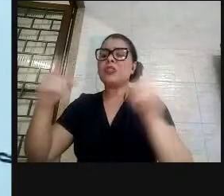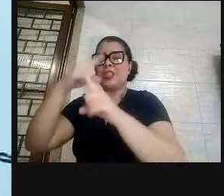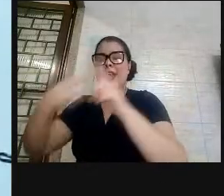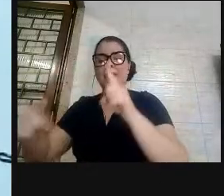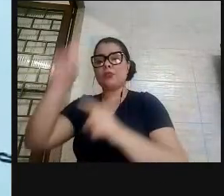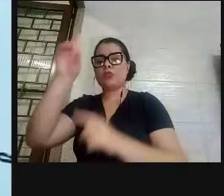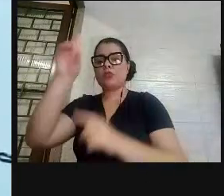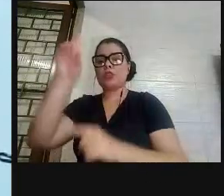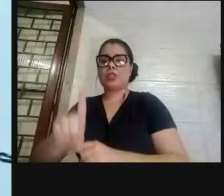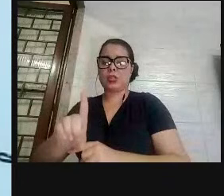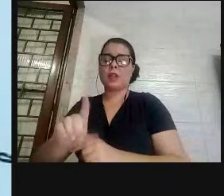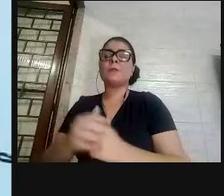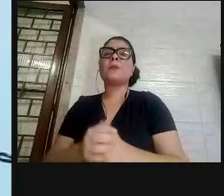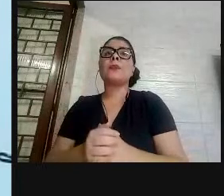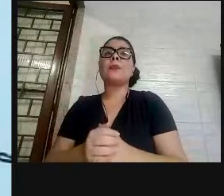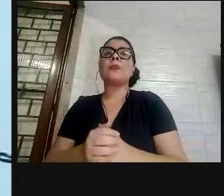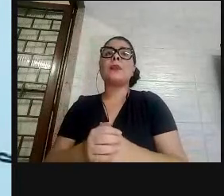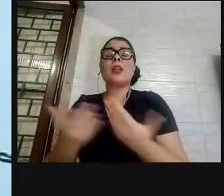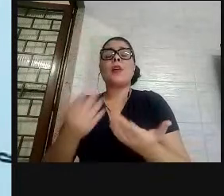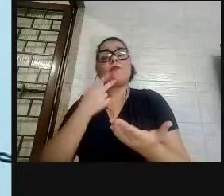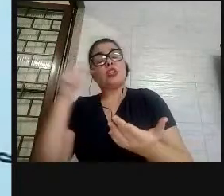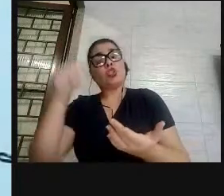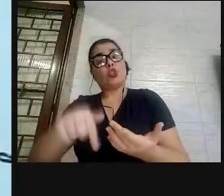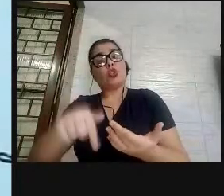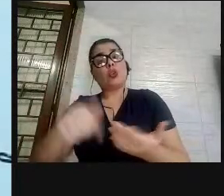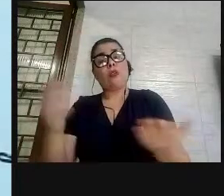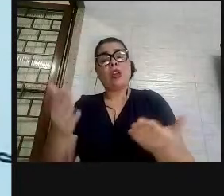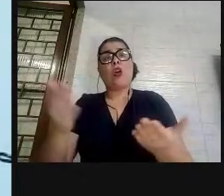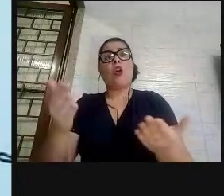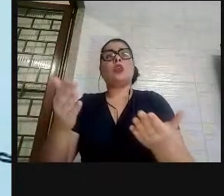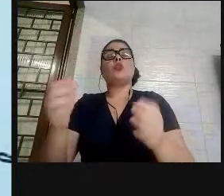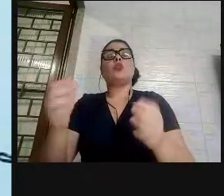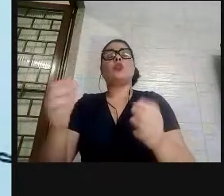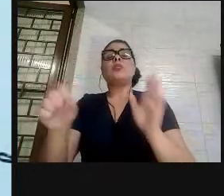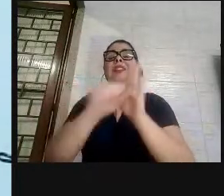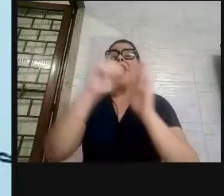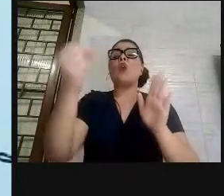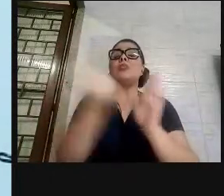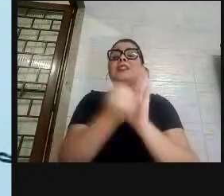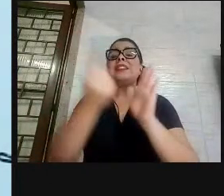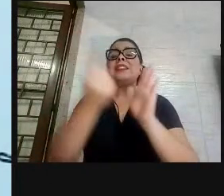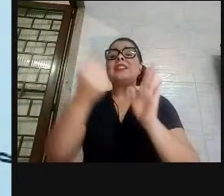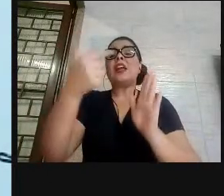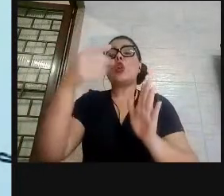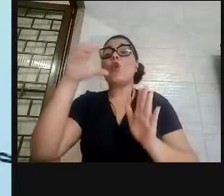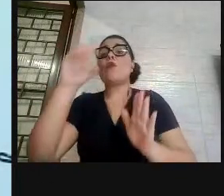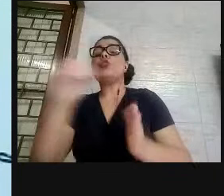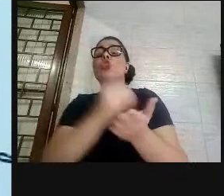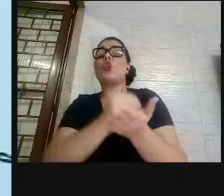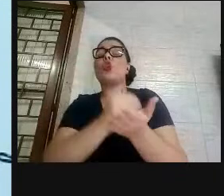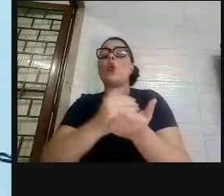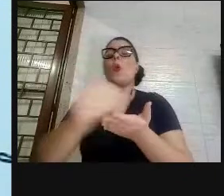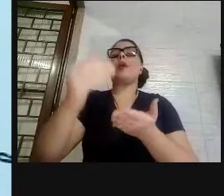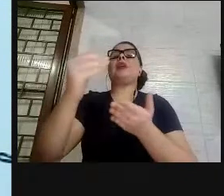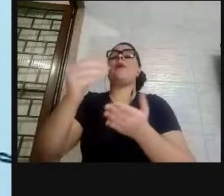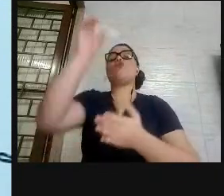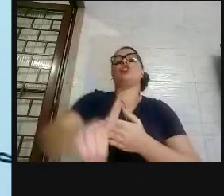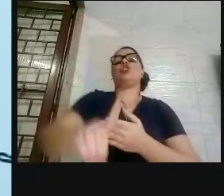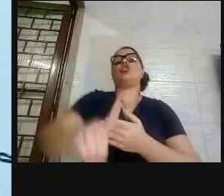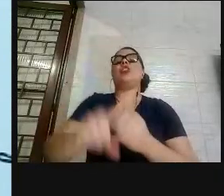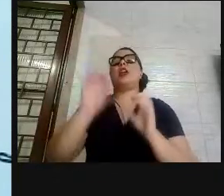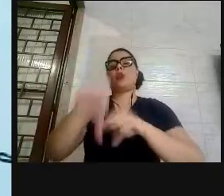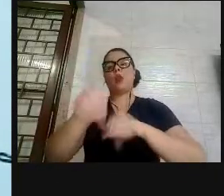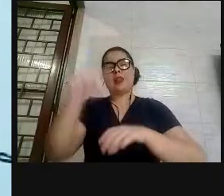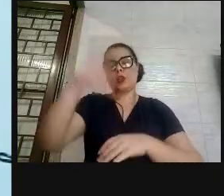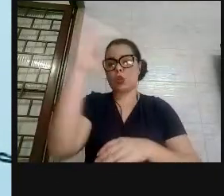século XX, com a República, nós tivemos o início de um processo de escola pública de acesso aos pobres à educação. Direito à educação mesmo no